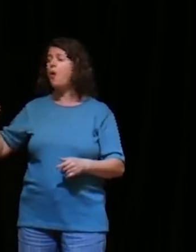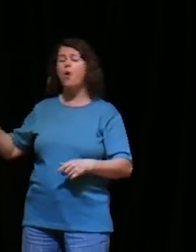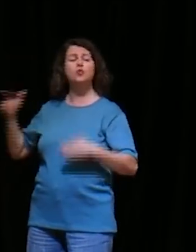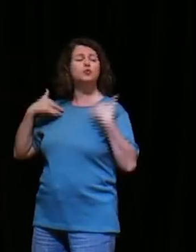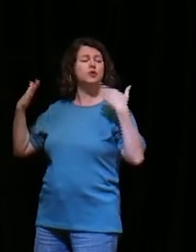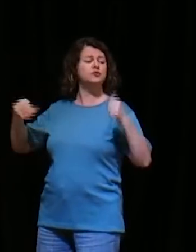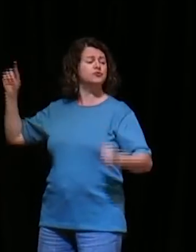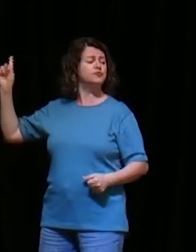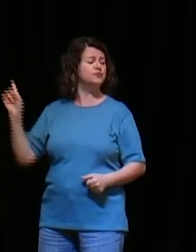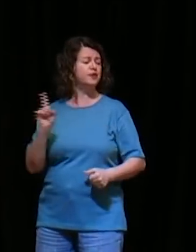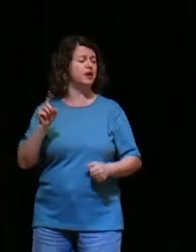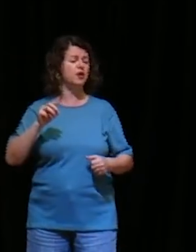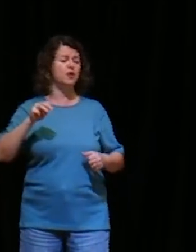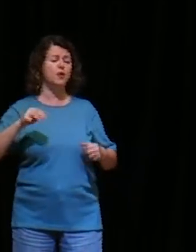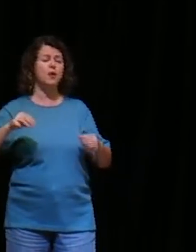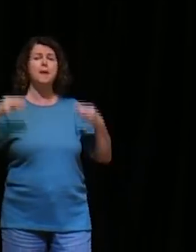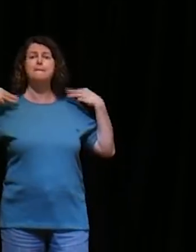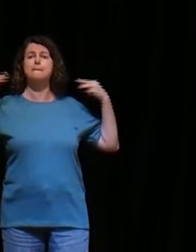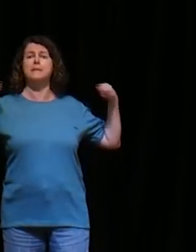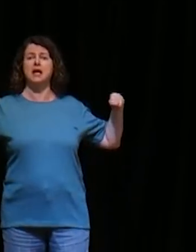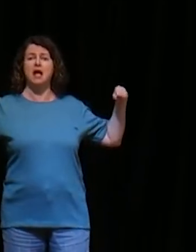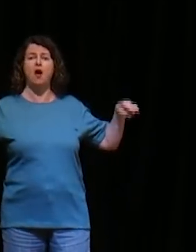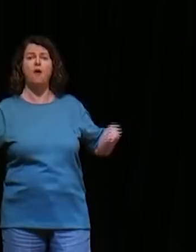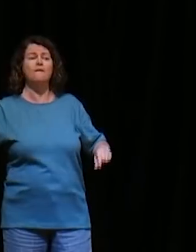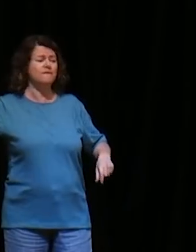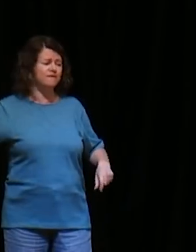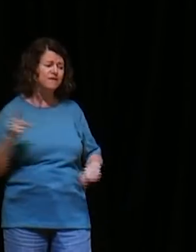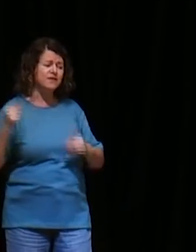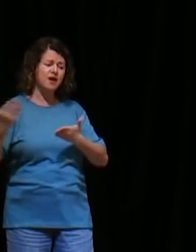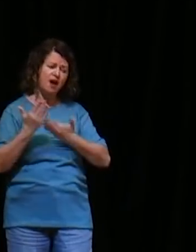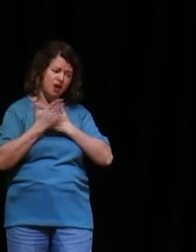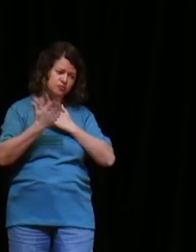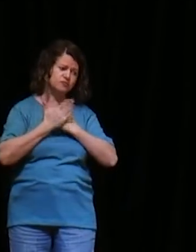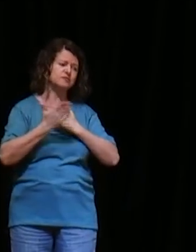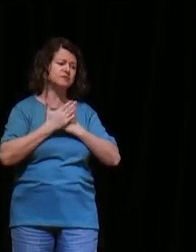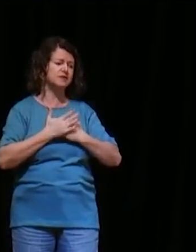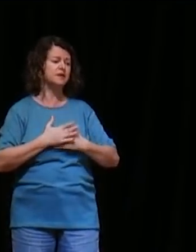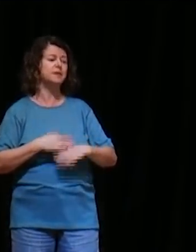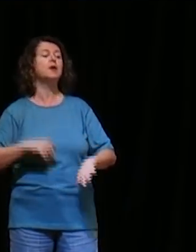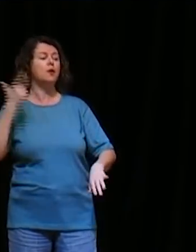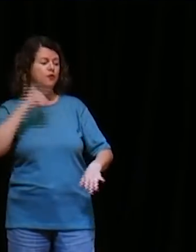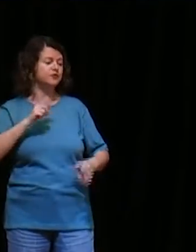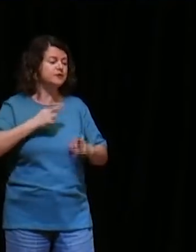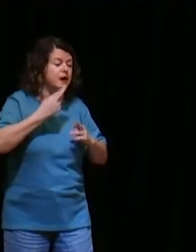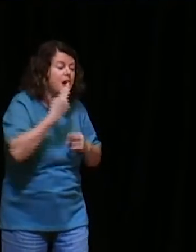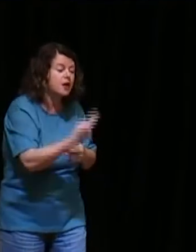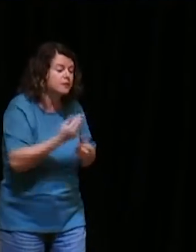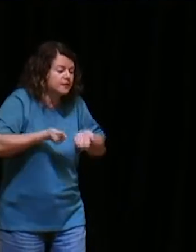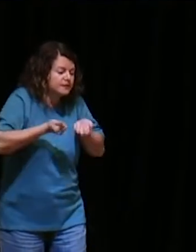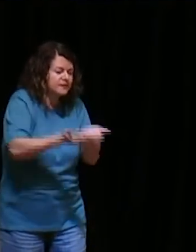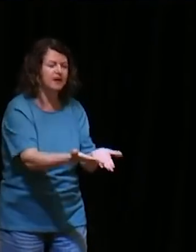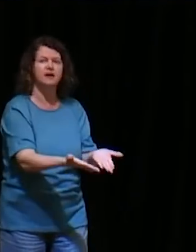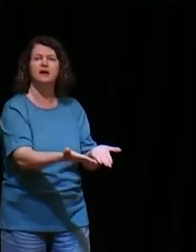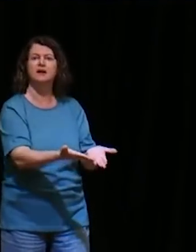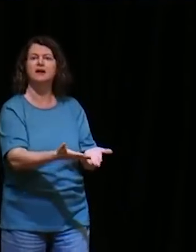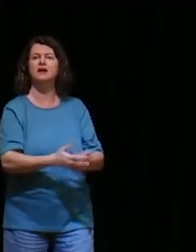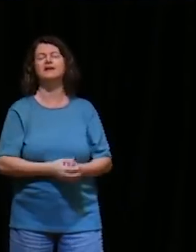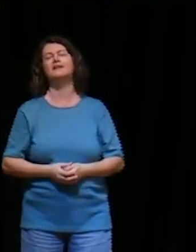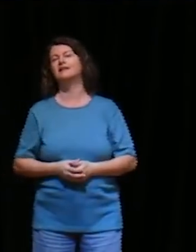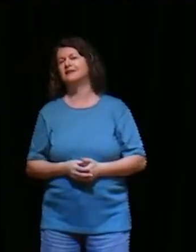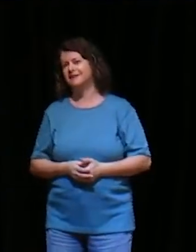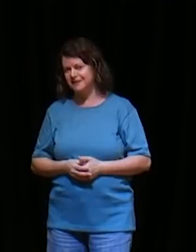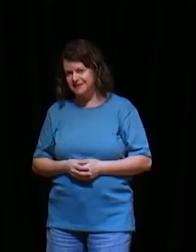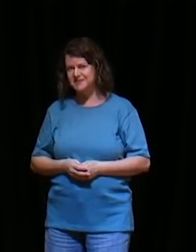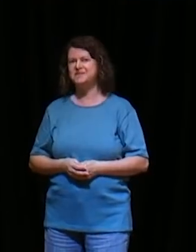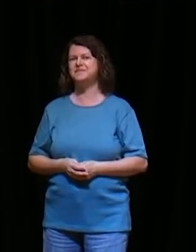e eu fiquei ali, com os reis, da Pérsia, então, preste atenção, você vê que, quando a gente fala, de batalha